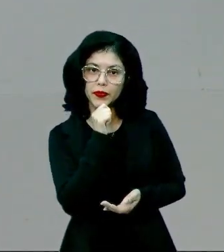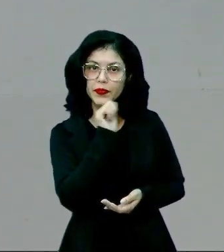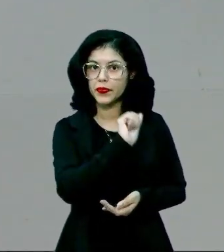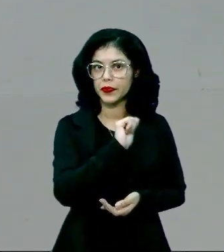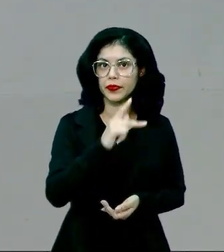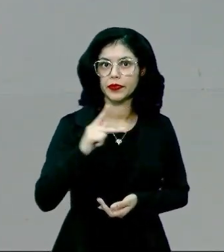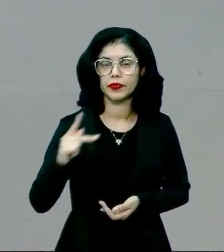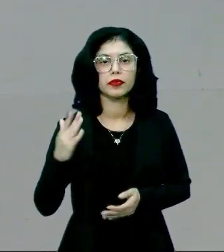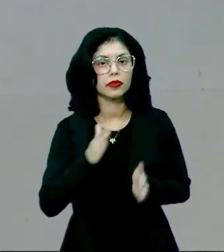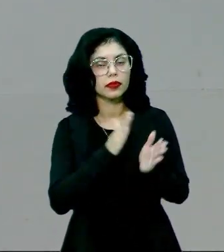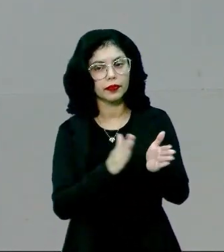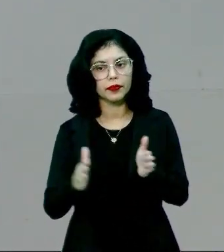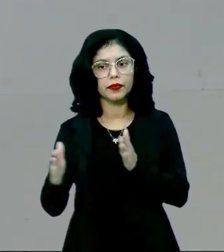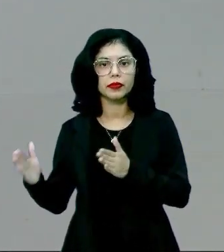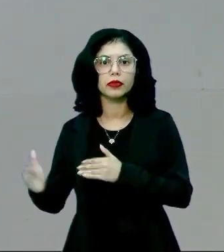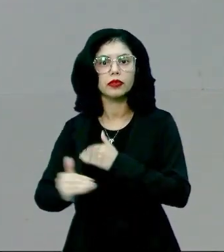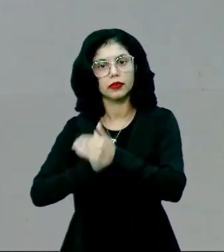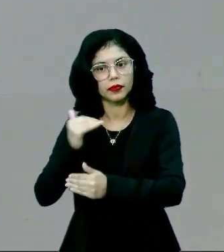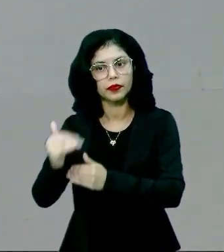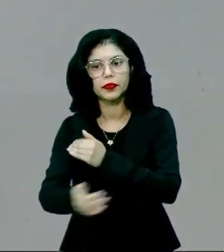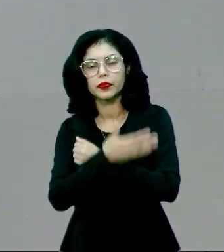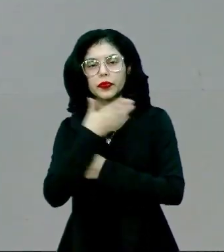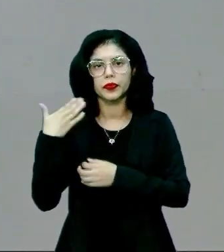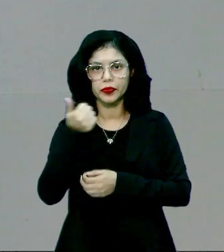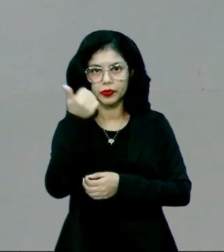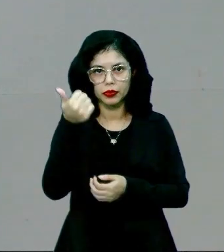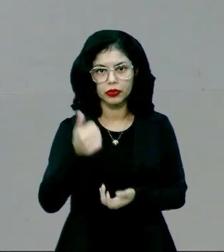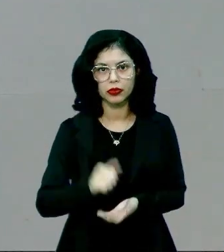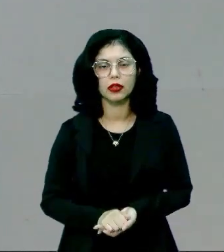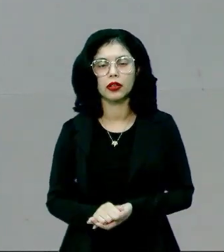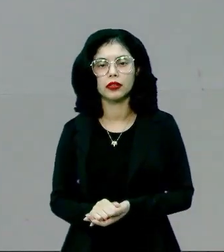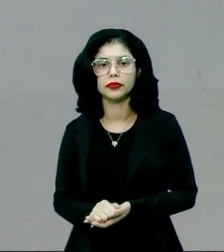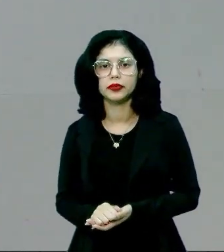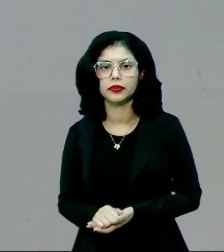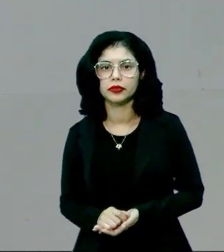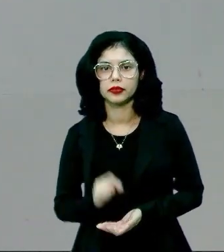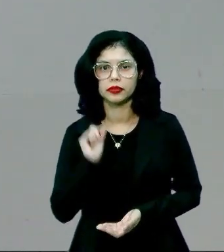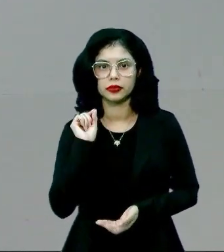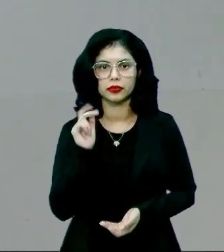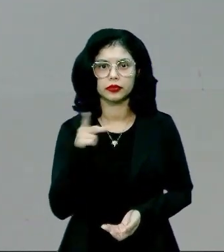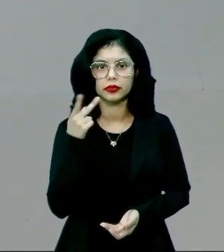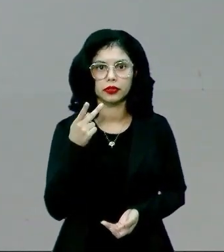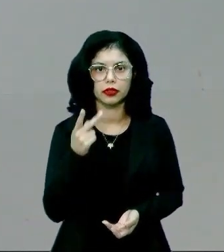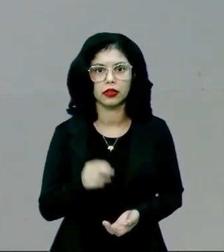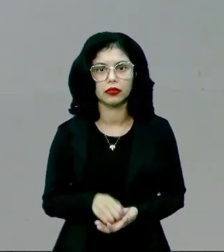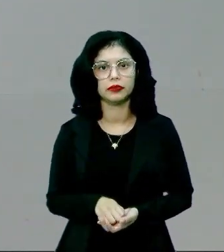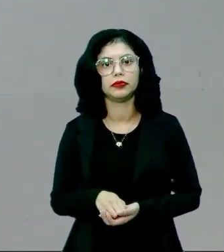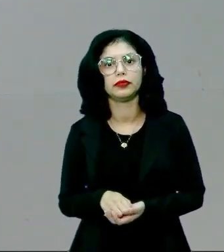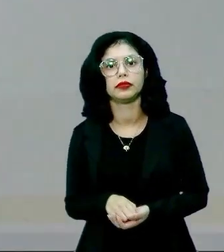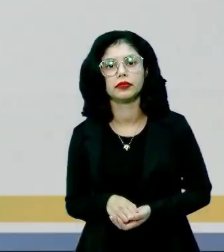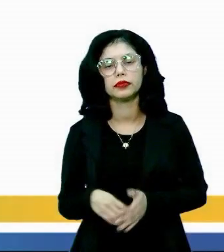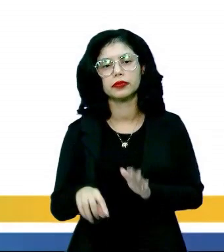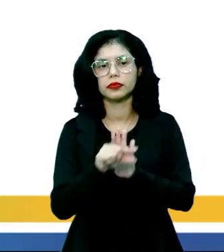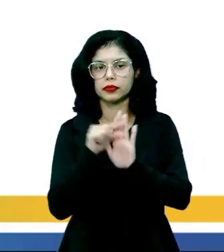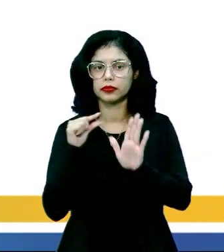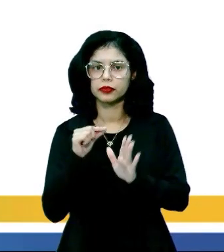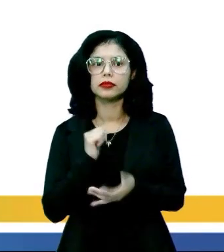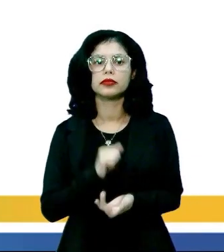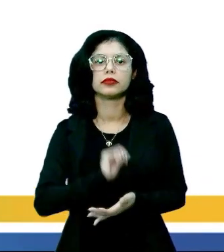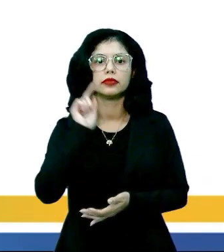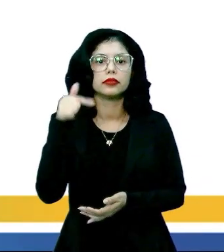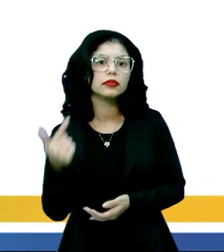aplicativo, com o passar do tempo, ele vai sendo aprimorado. O que é que o enunciado da questão, ele evidencia?